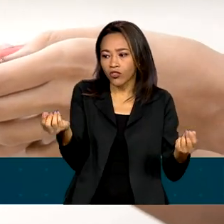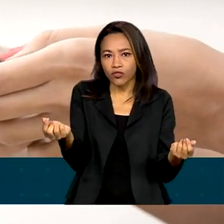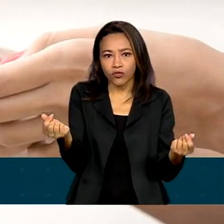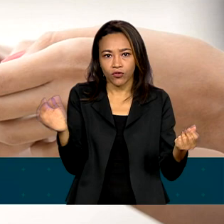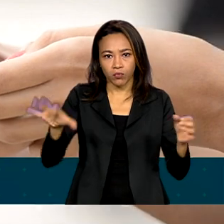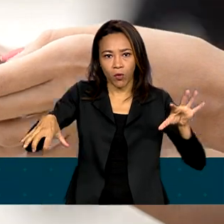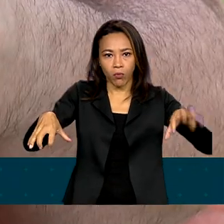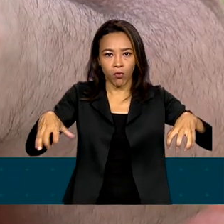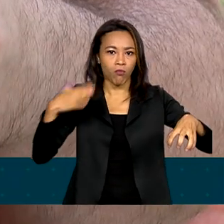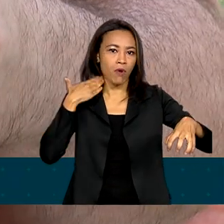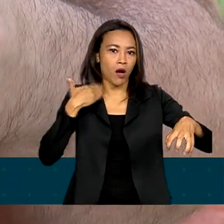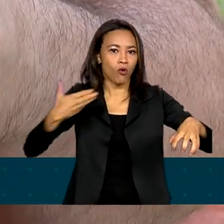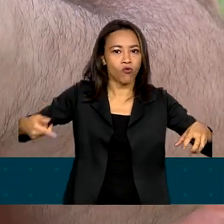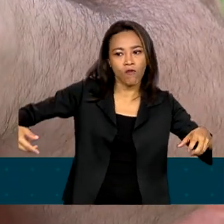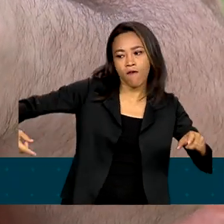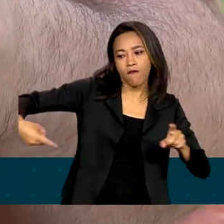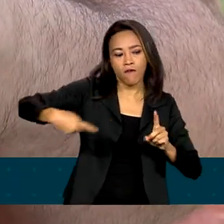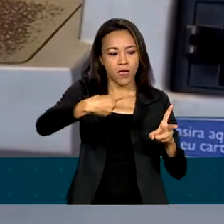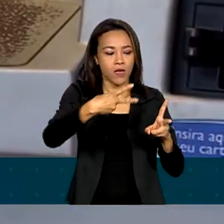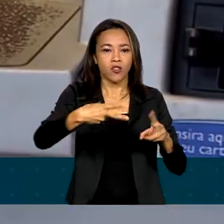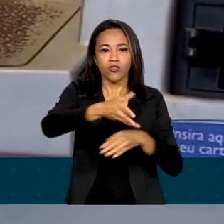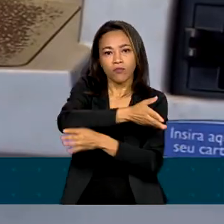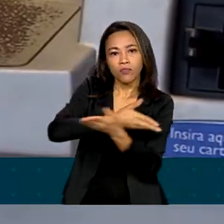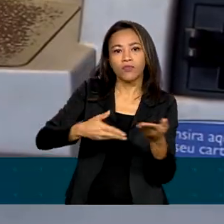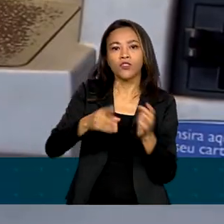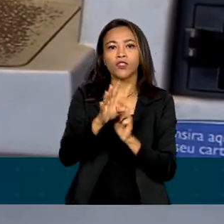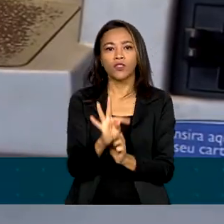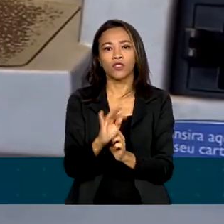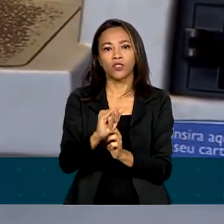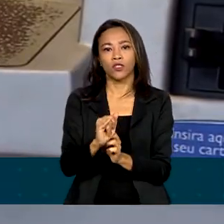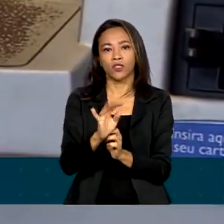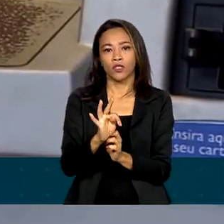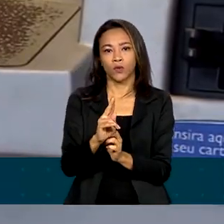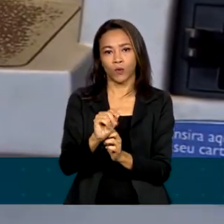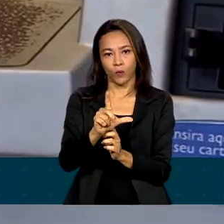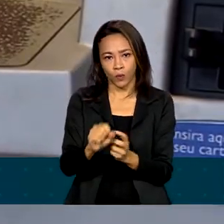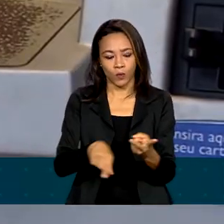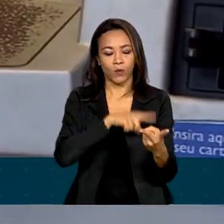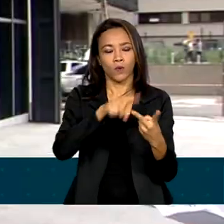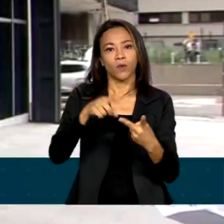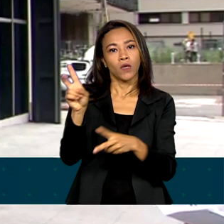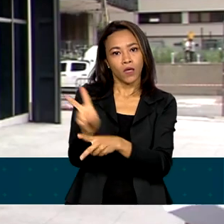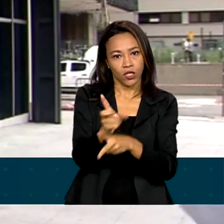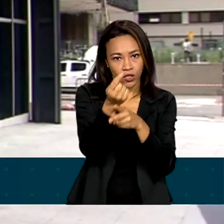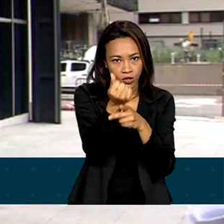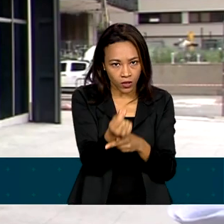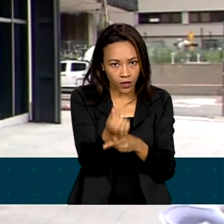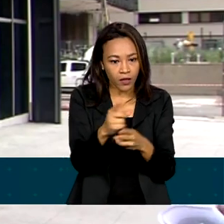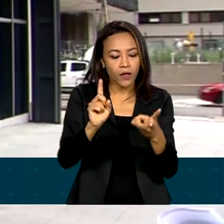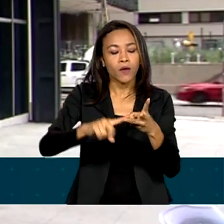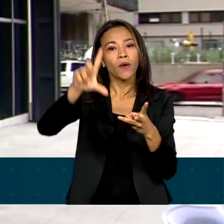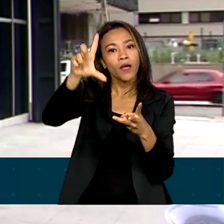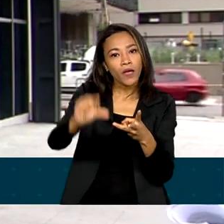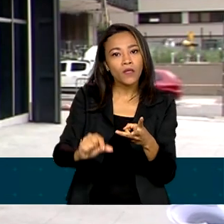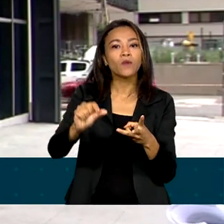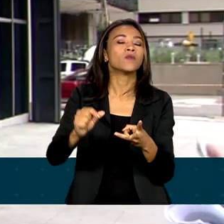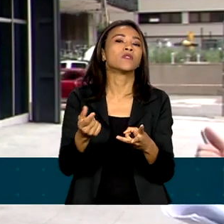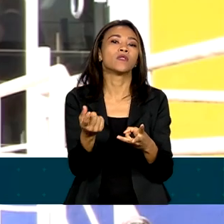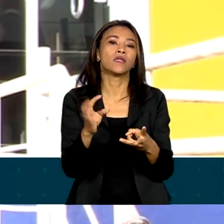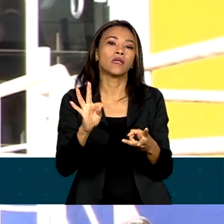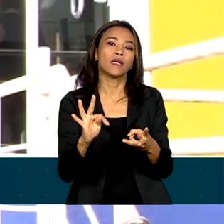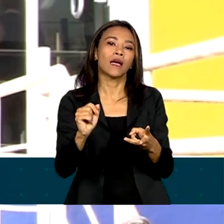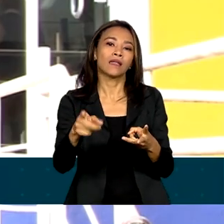financeiro na compra e venda de títulos públicos, na aquisição de crédito, além de reduzir as taxas de operação dos